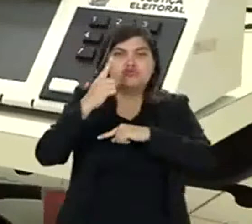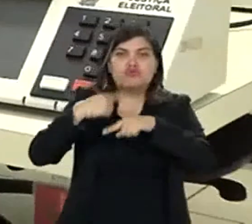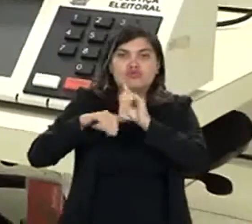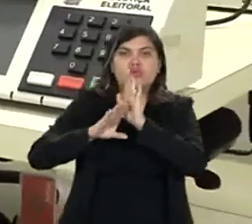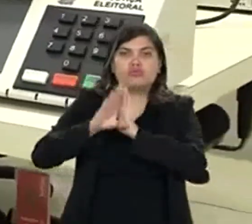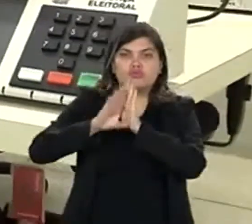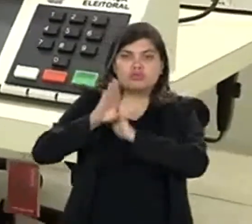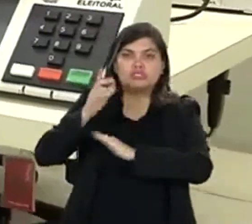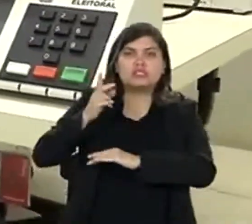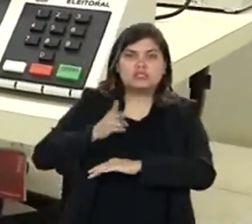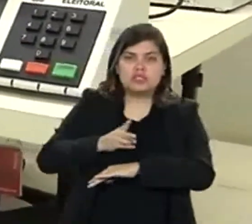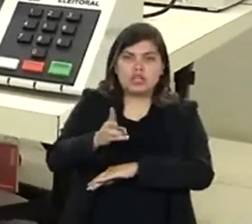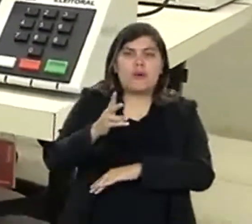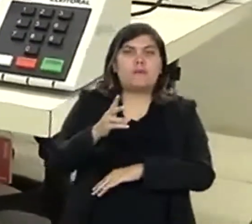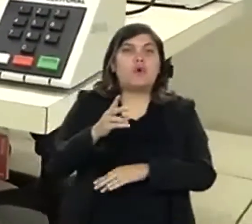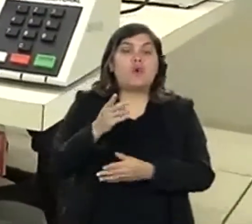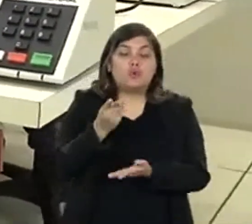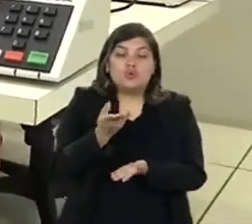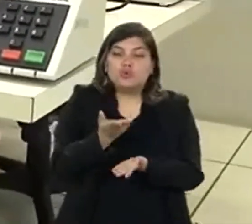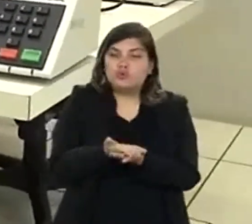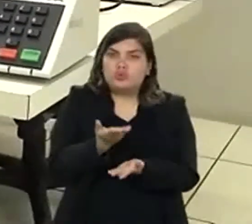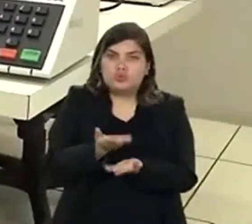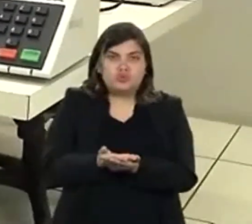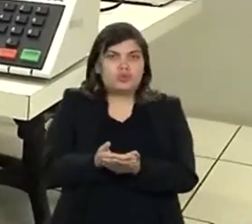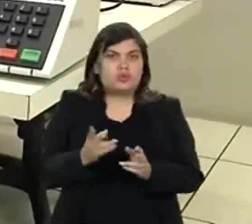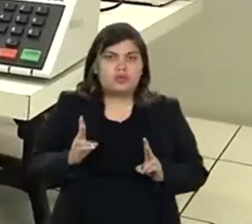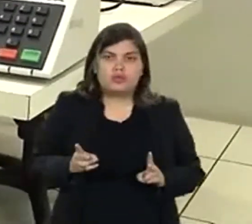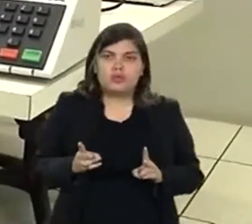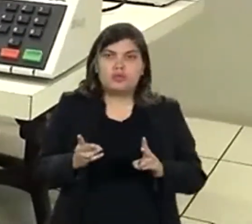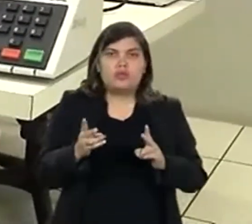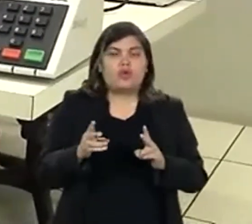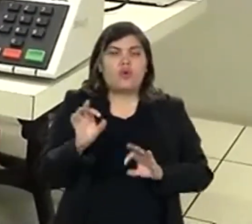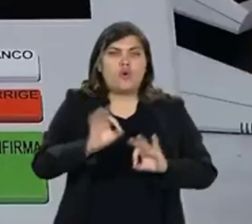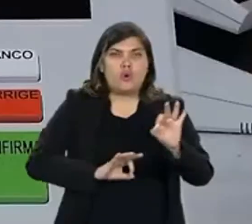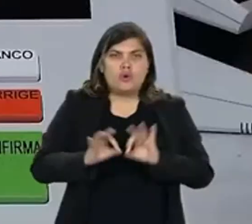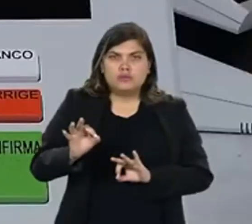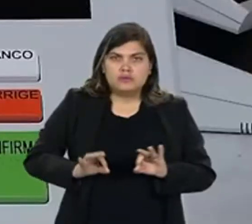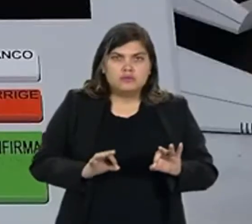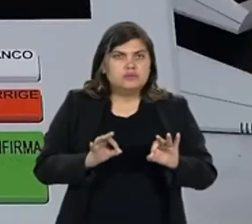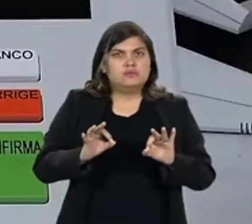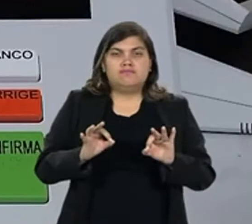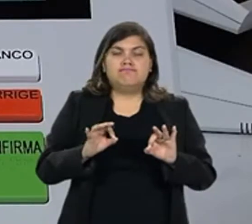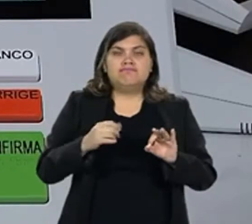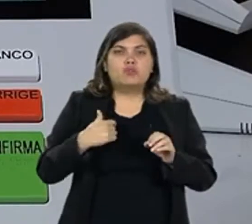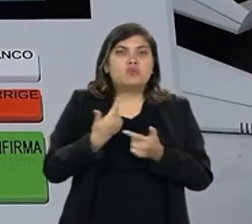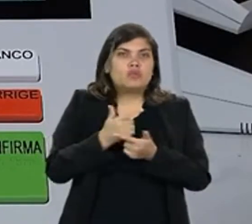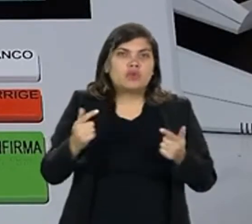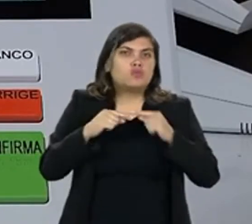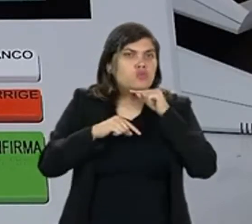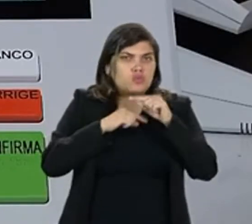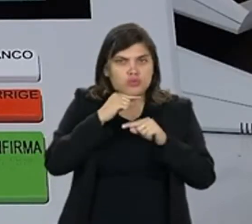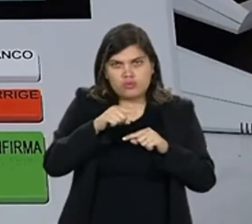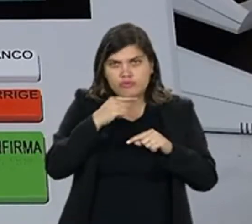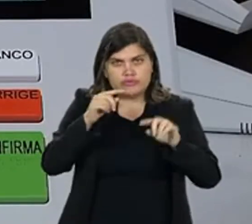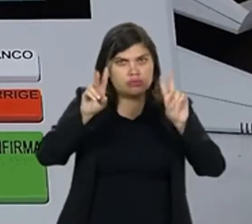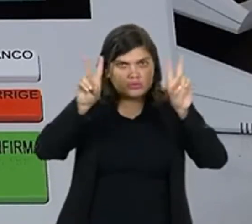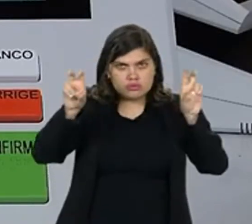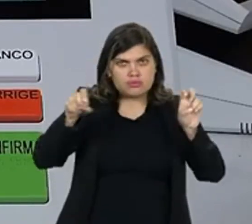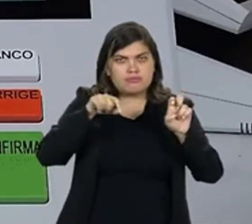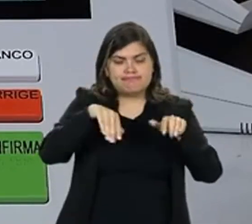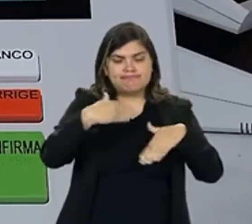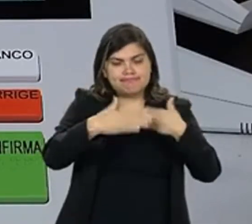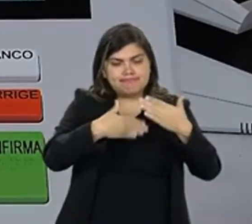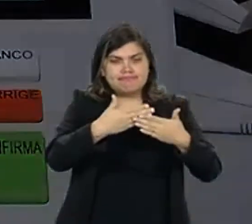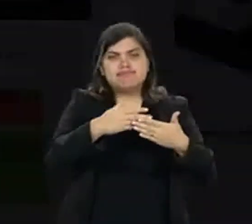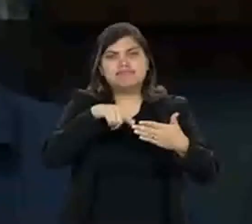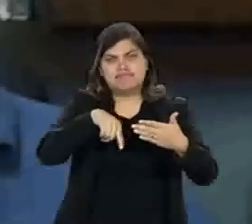coisa que evolui constantemente. A justiça eleitoral mantém um estudo contínuo sobre a modernização. Então não